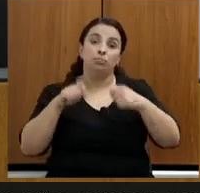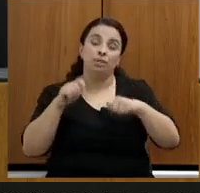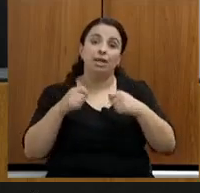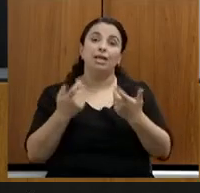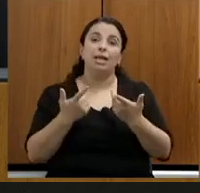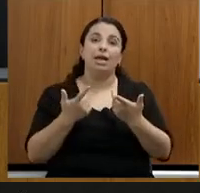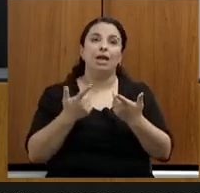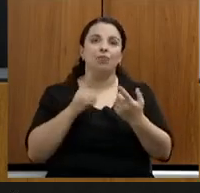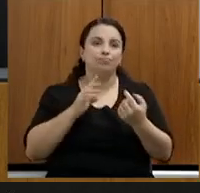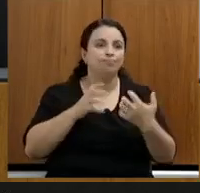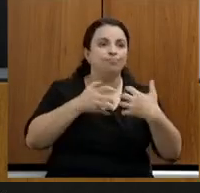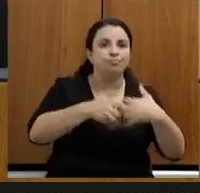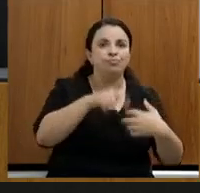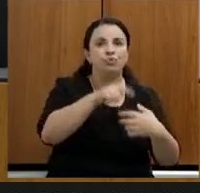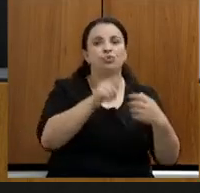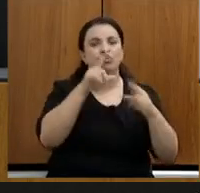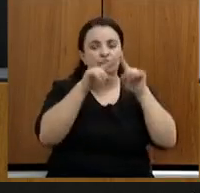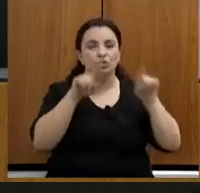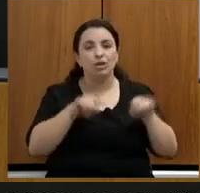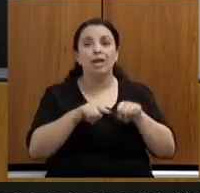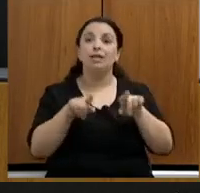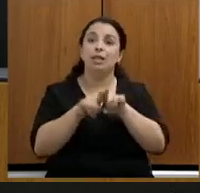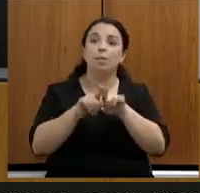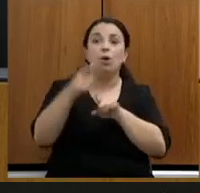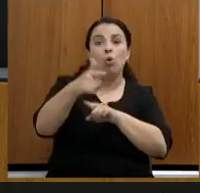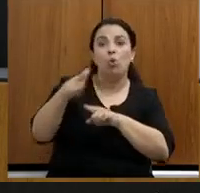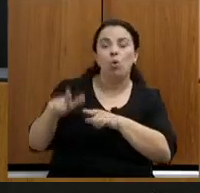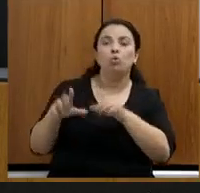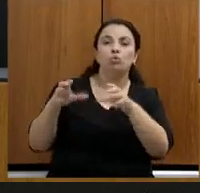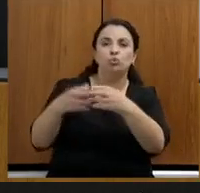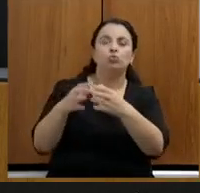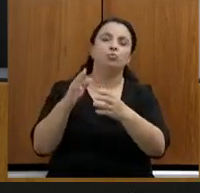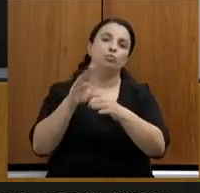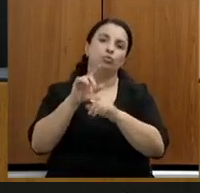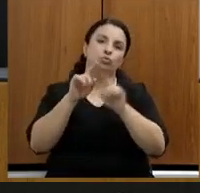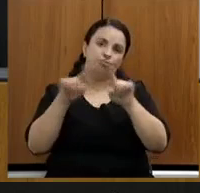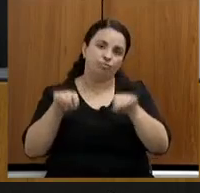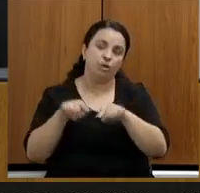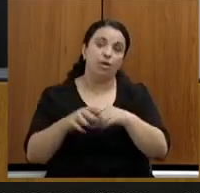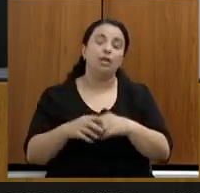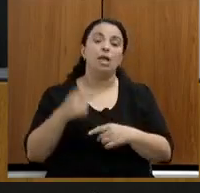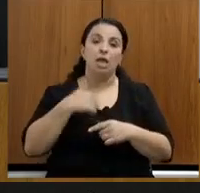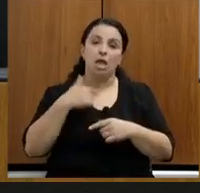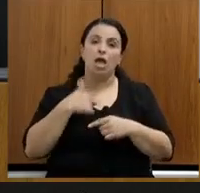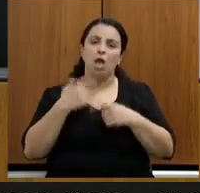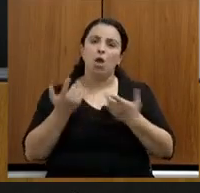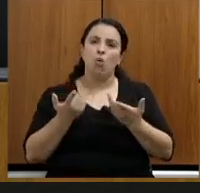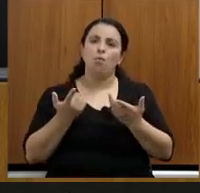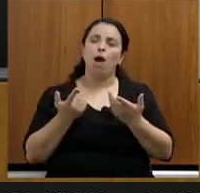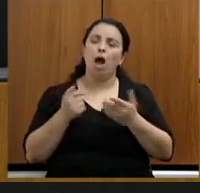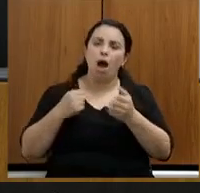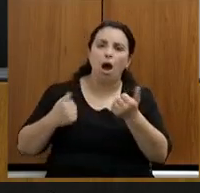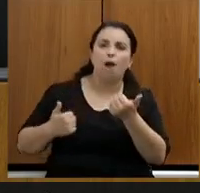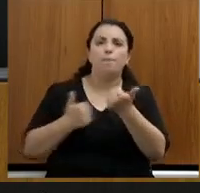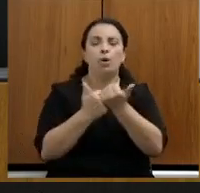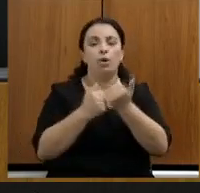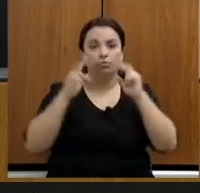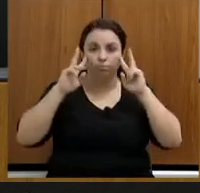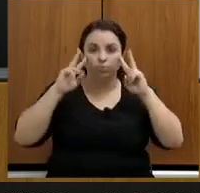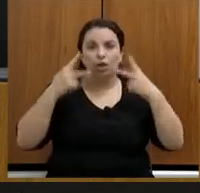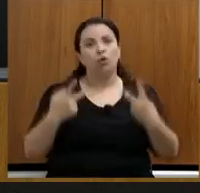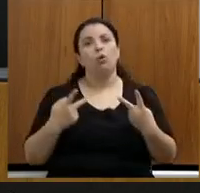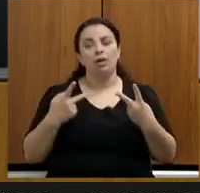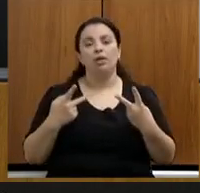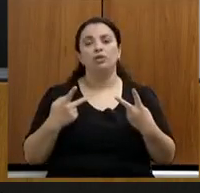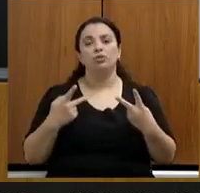SISEMA, mas também de outras categorias. Então, fica aqui o meu manifesto de apoio, de reconhecimento de